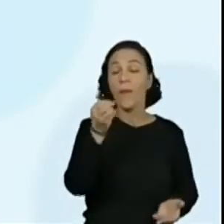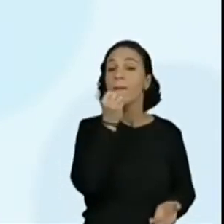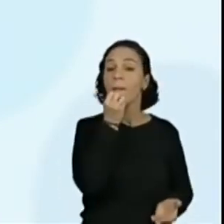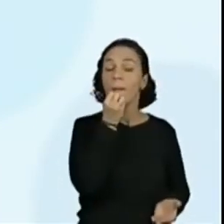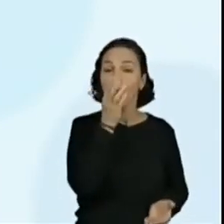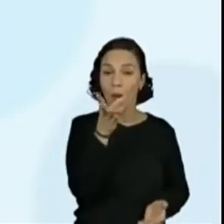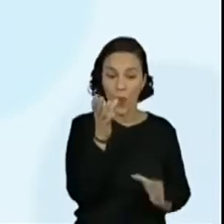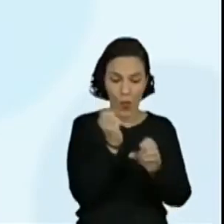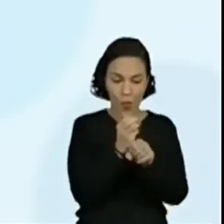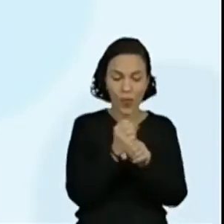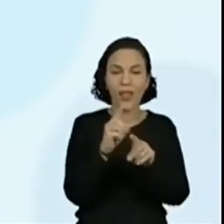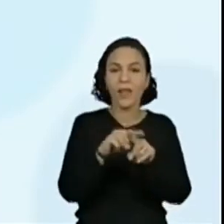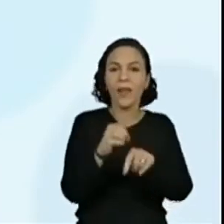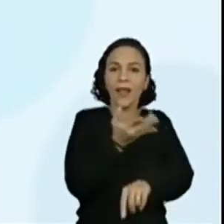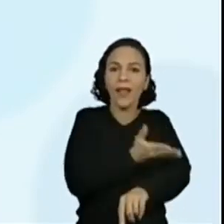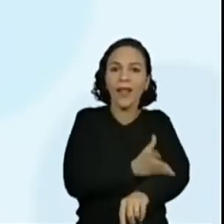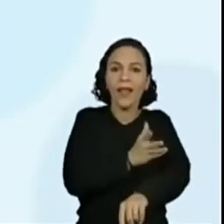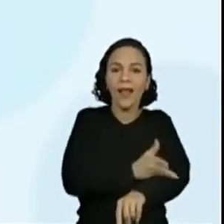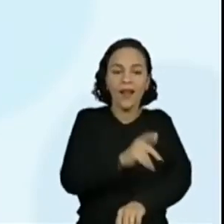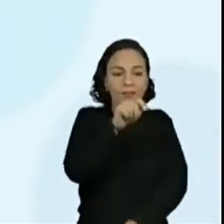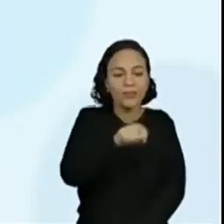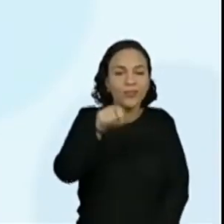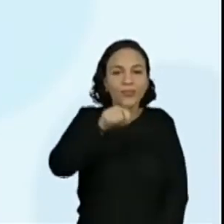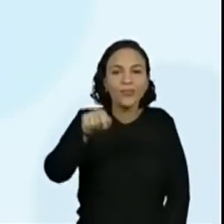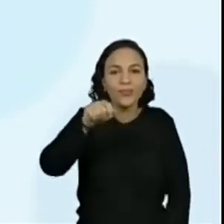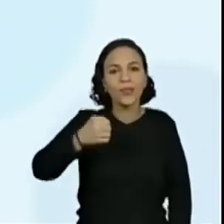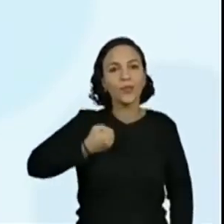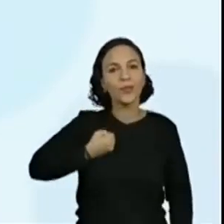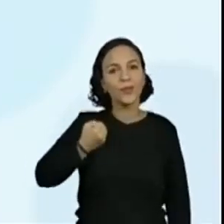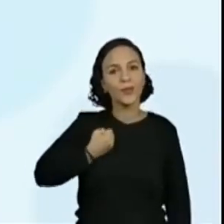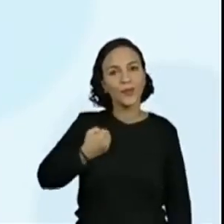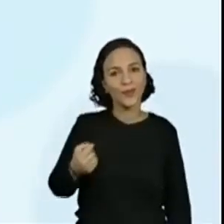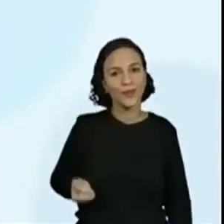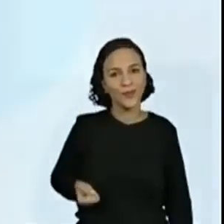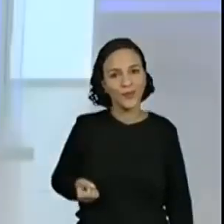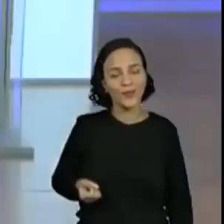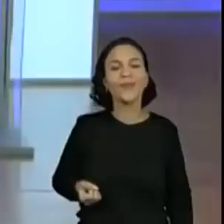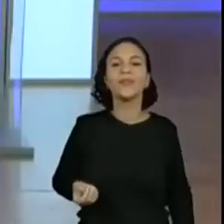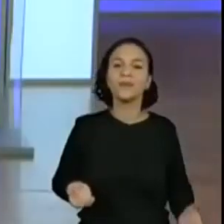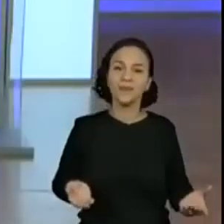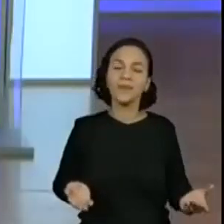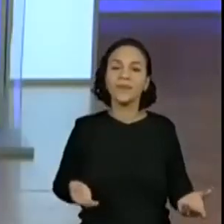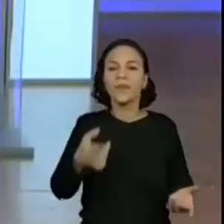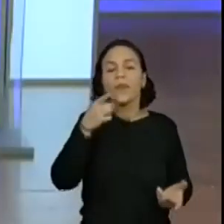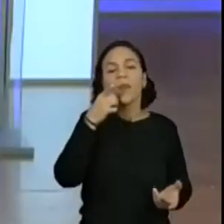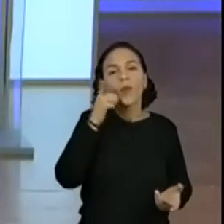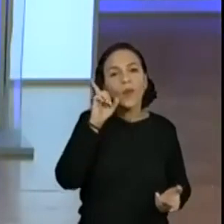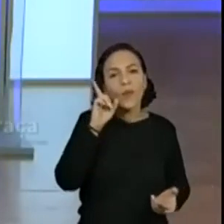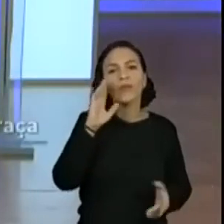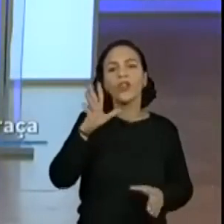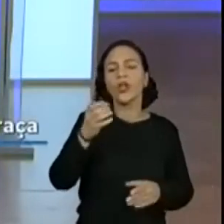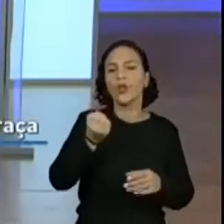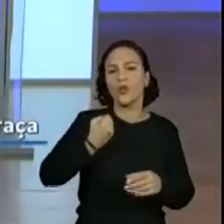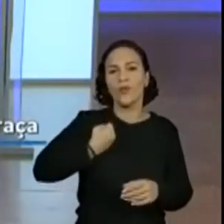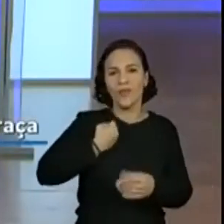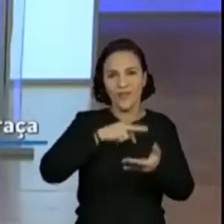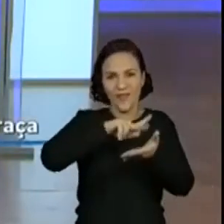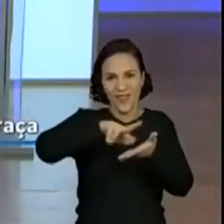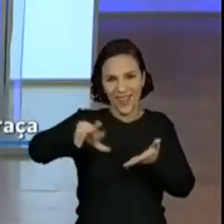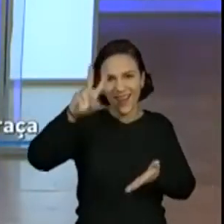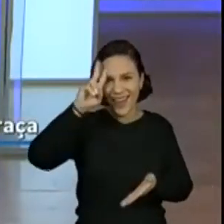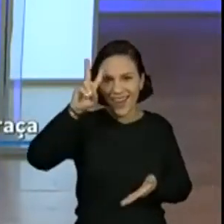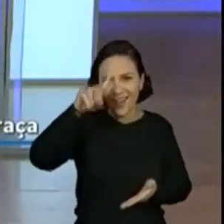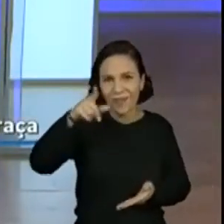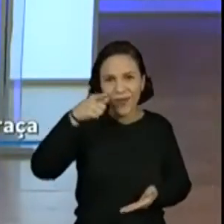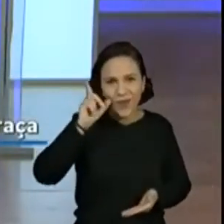a escrita do número que a gente viu isso ontem na aula. Isso mesmo. foi? Ontem a gente escreveu ali vários números que